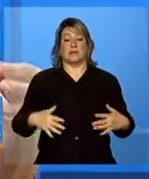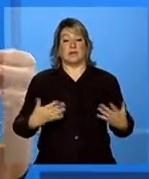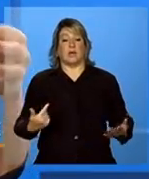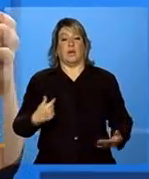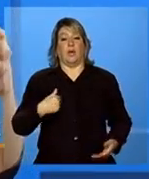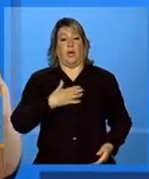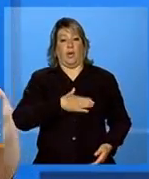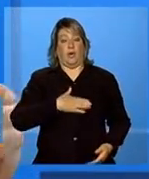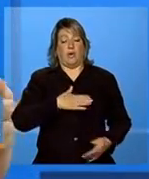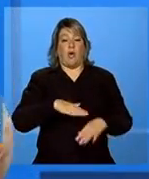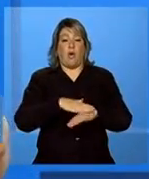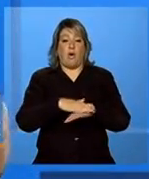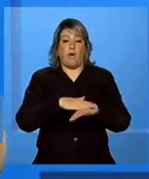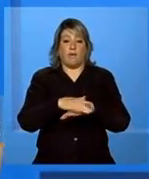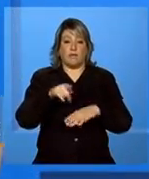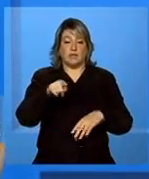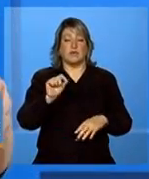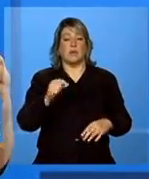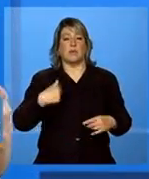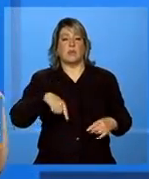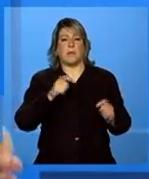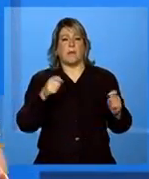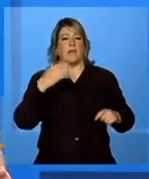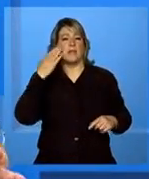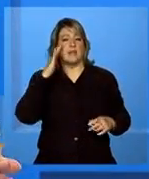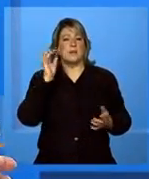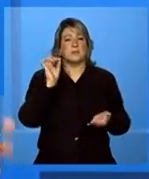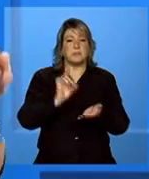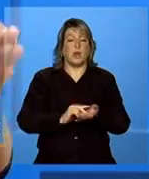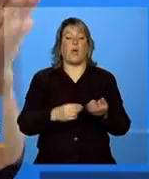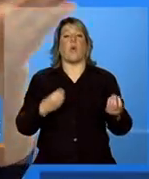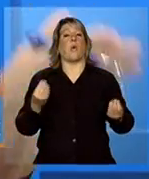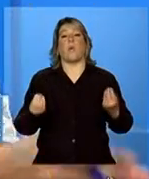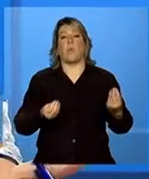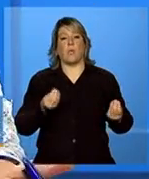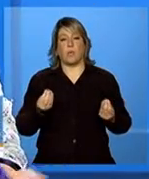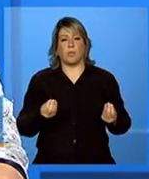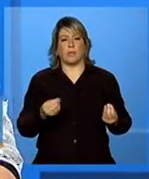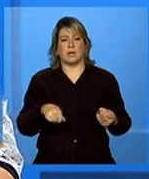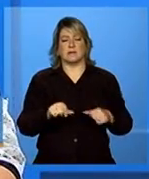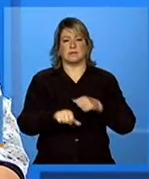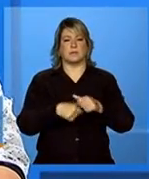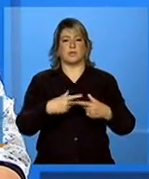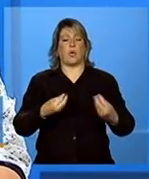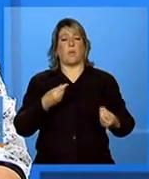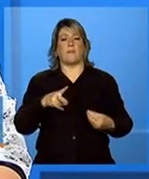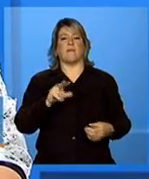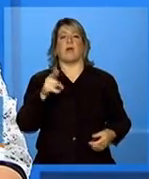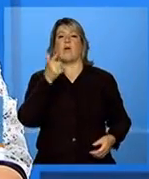você para que a gente pudesse entender realmente como é que são essas mudanças, como é que isso vai acontecer.